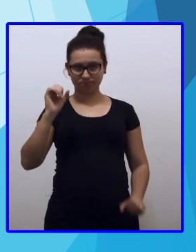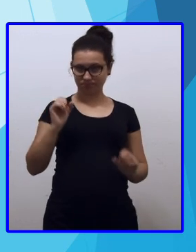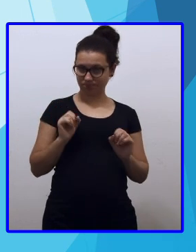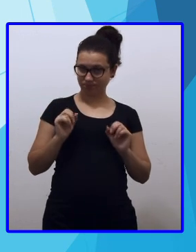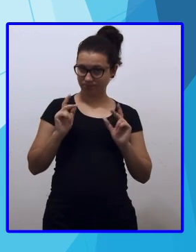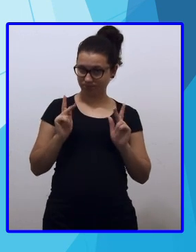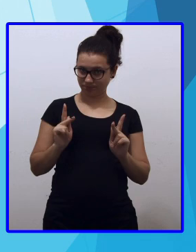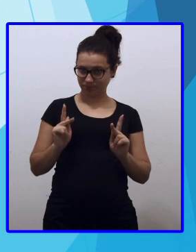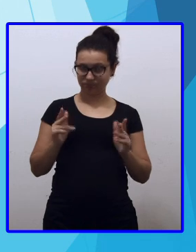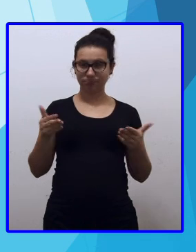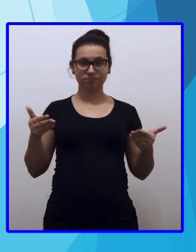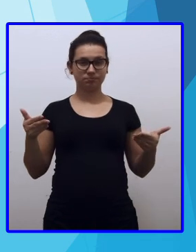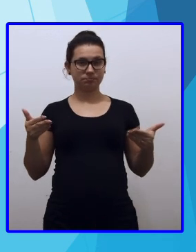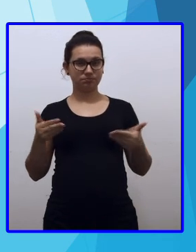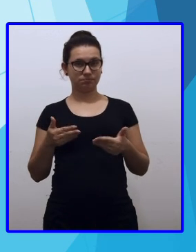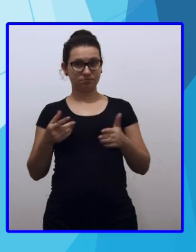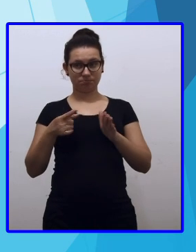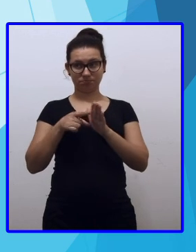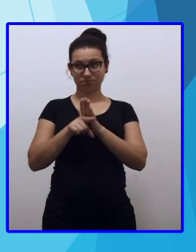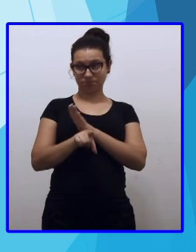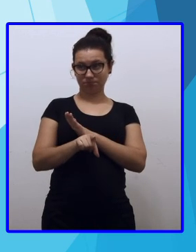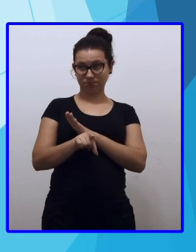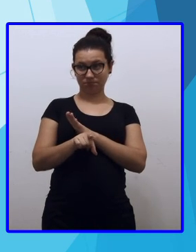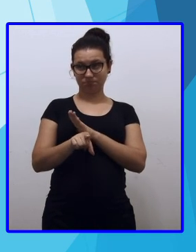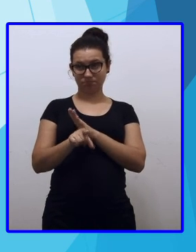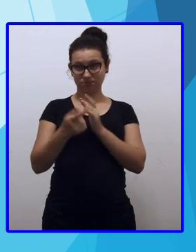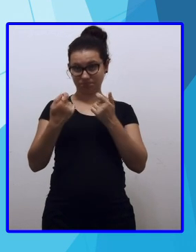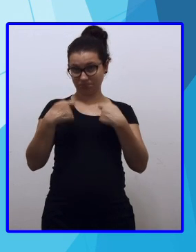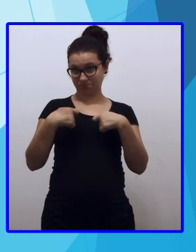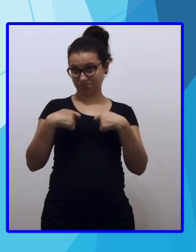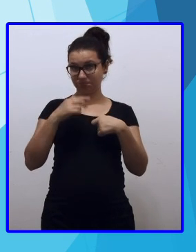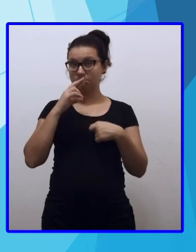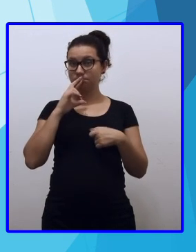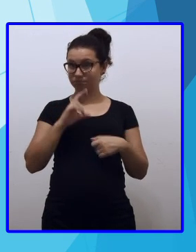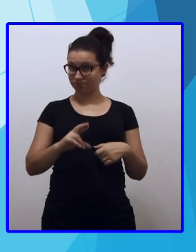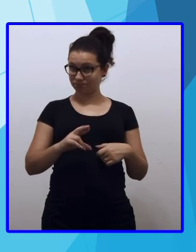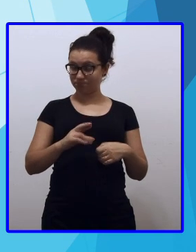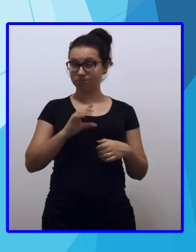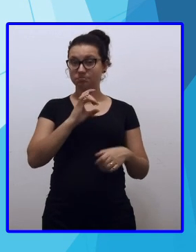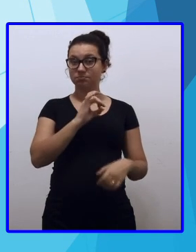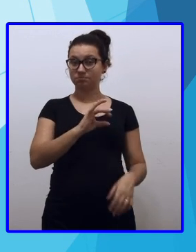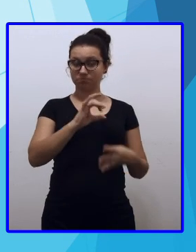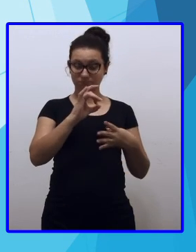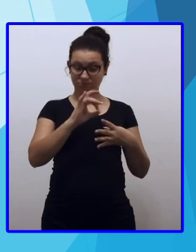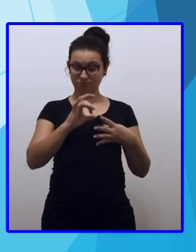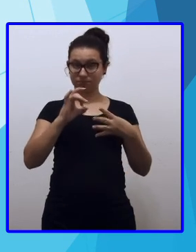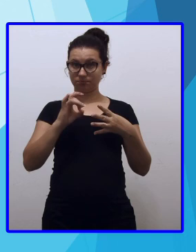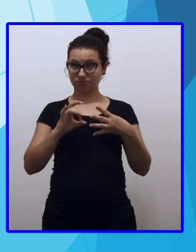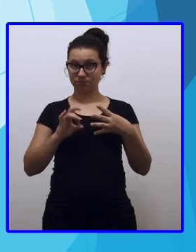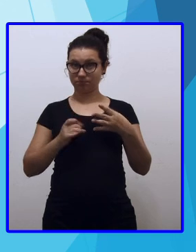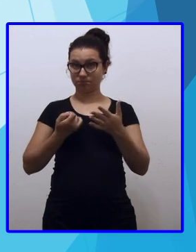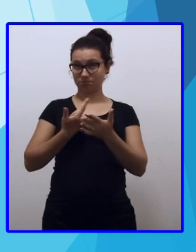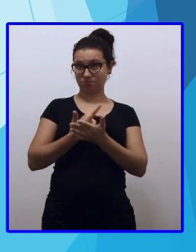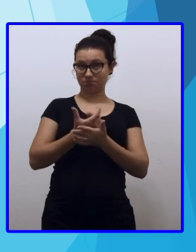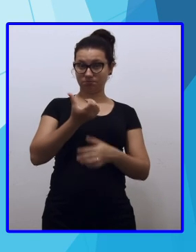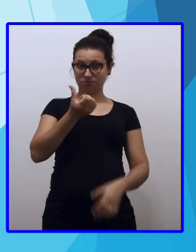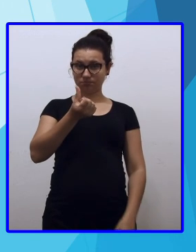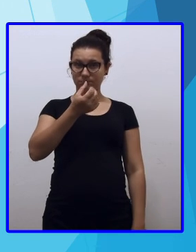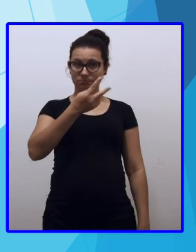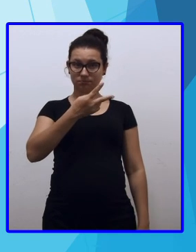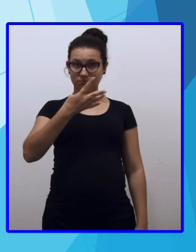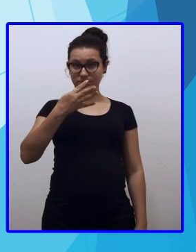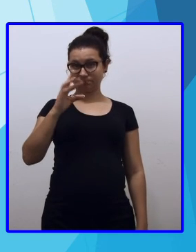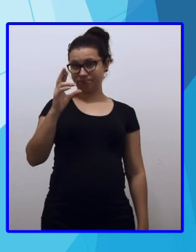Ok? Agora, uma pergunta exige uma resposta. Cada um pagará seiscentos e vinte e quatro